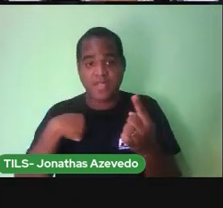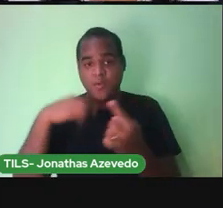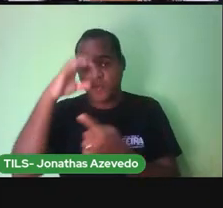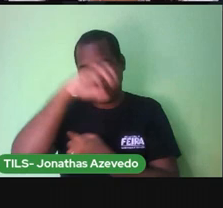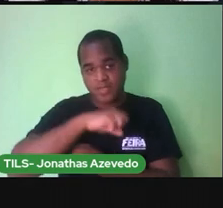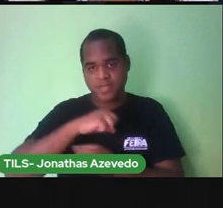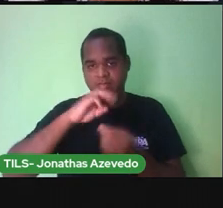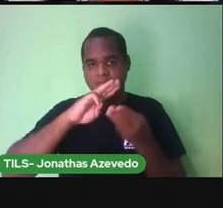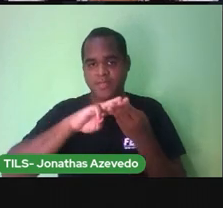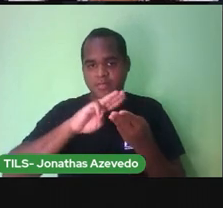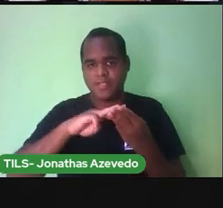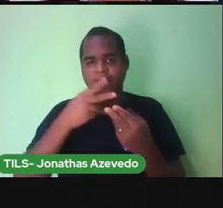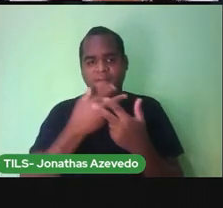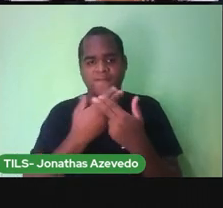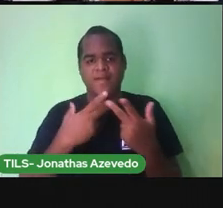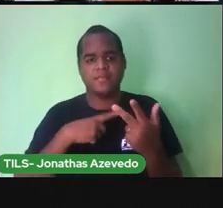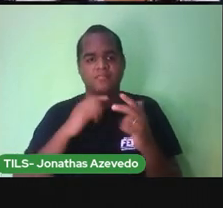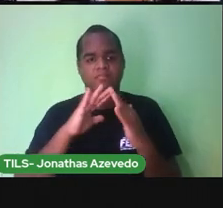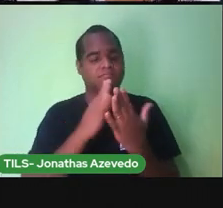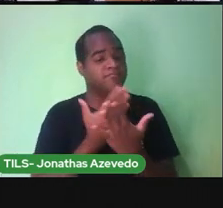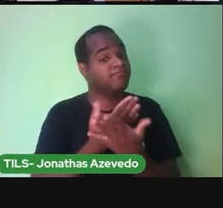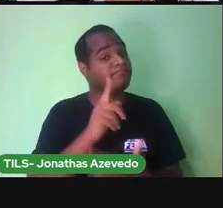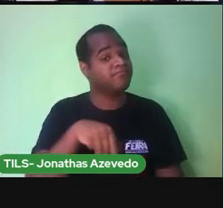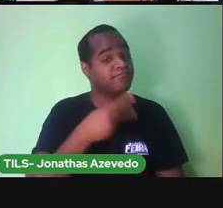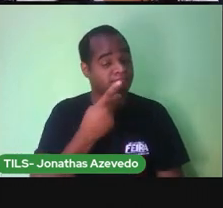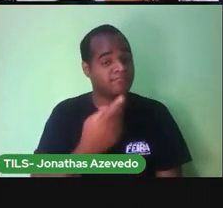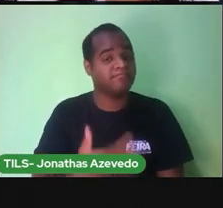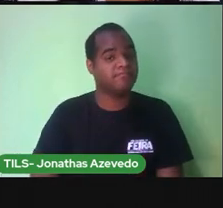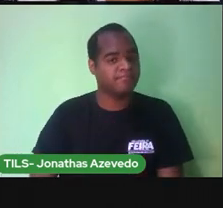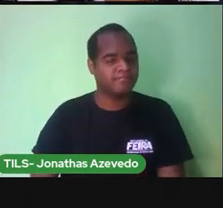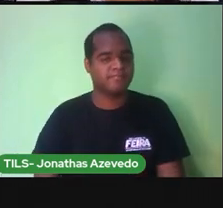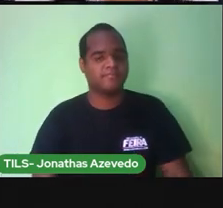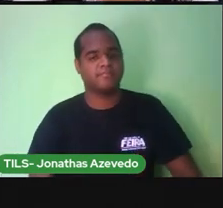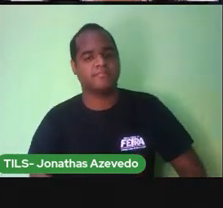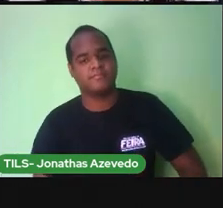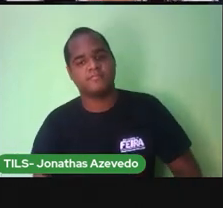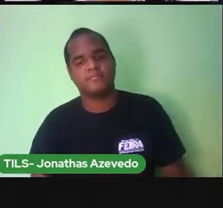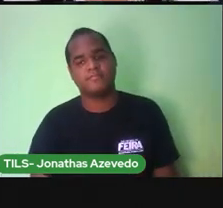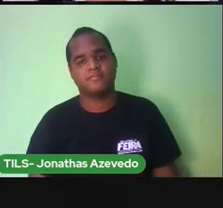aprendi na escola? Olha que boa dica dele, tá vendo?